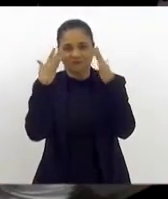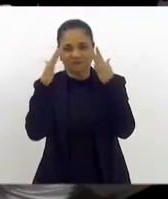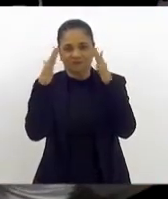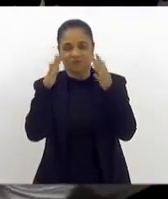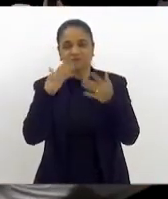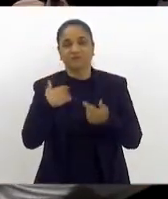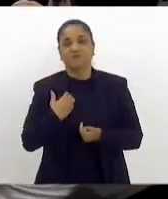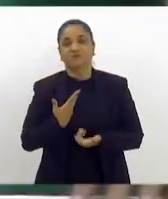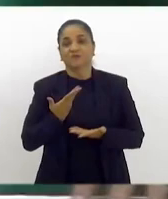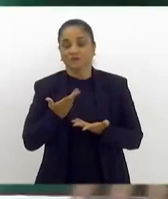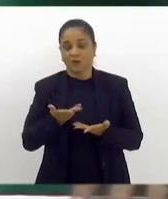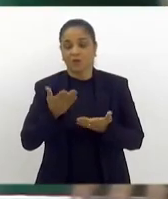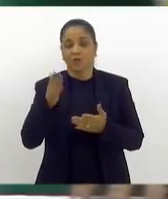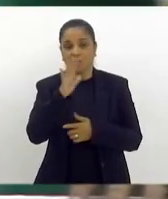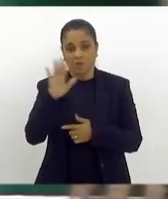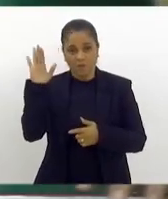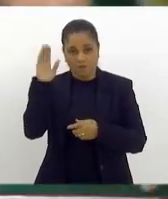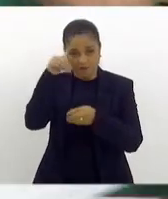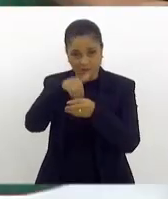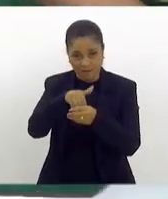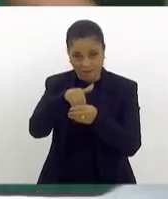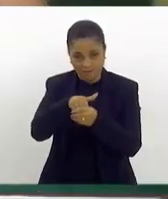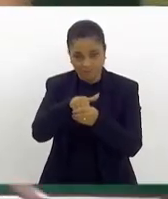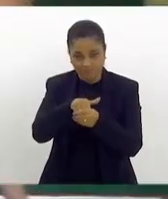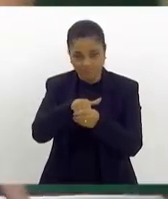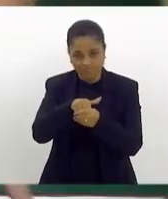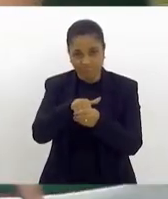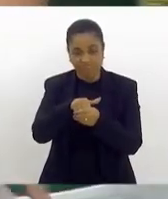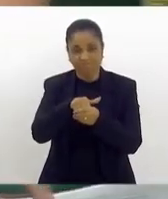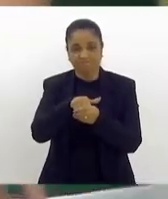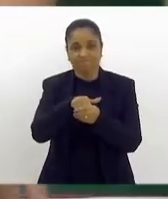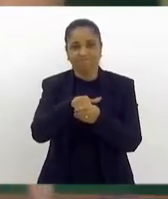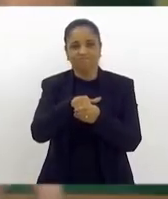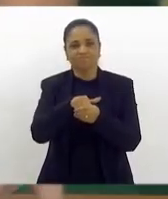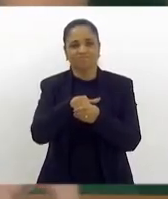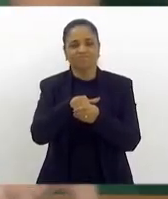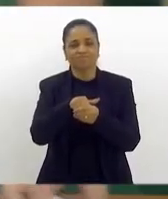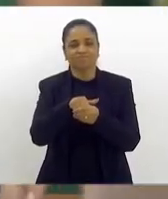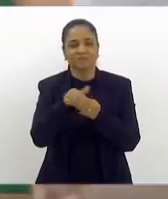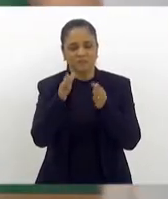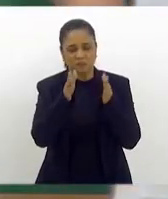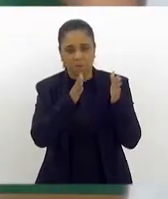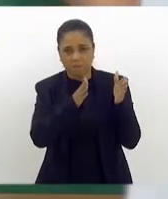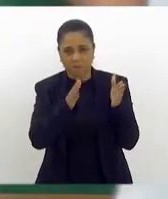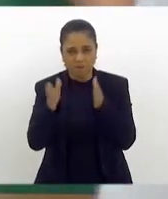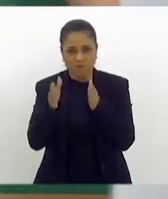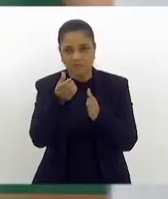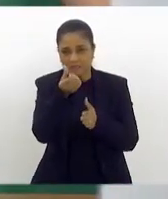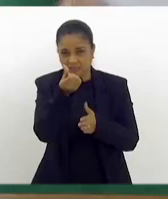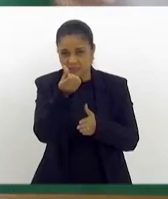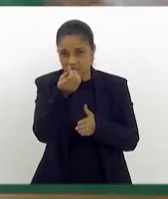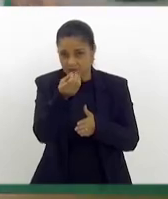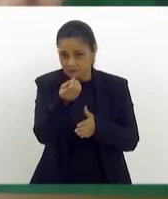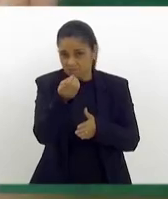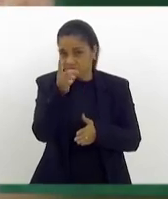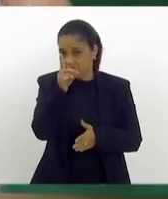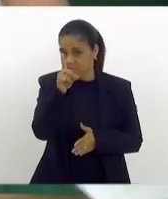O nosso mandato tem sido, nesses 60 dias,